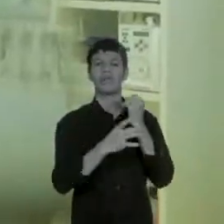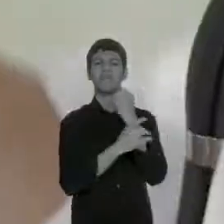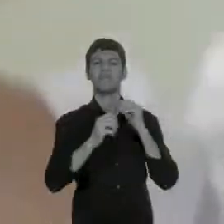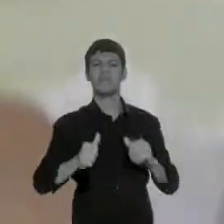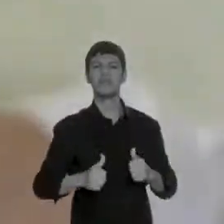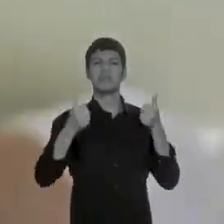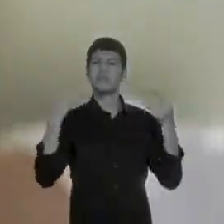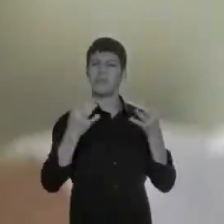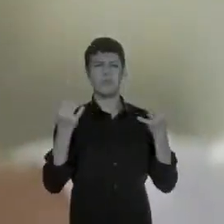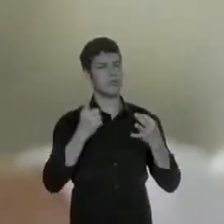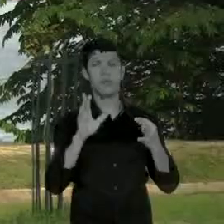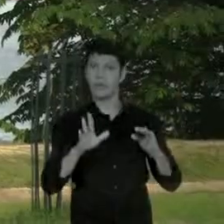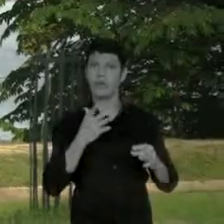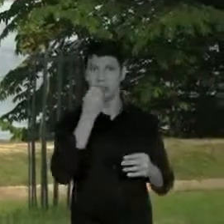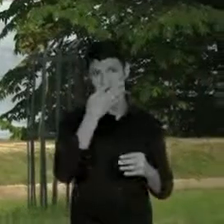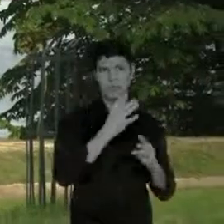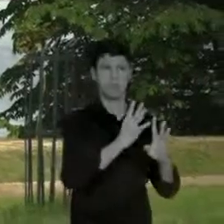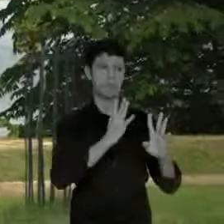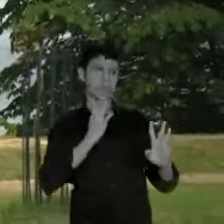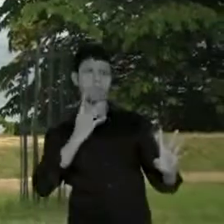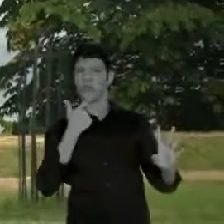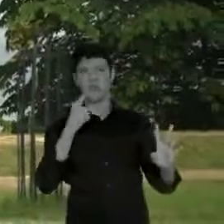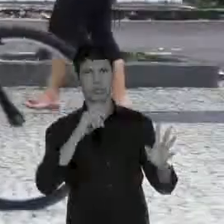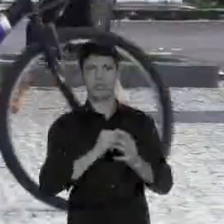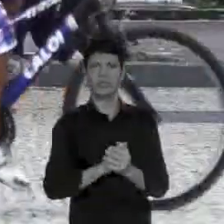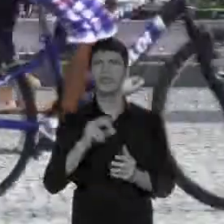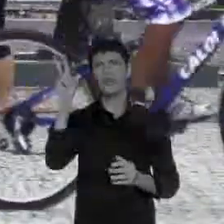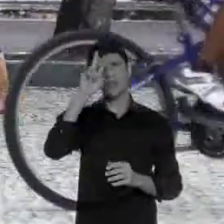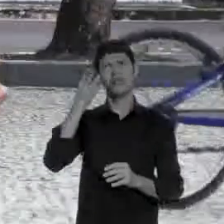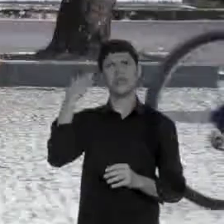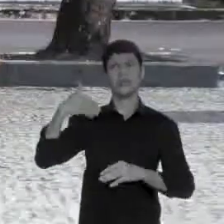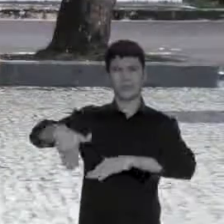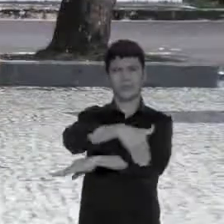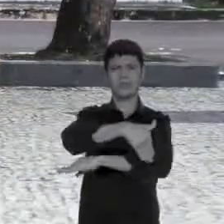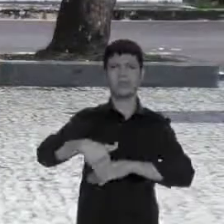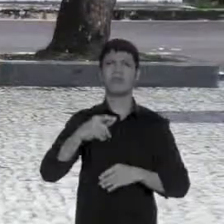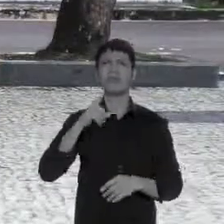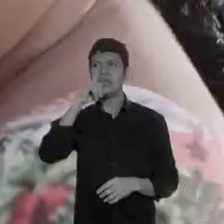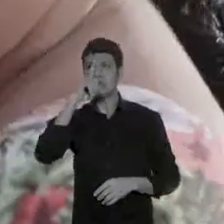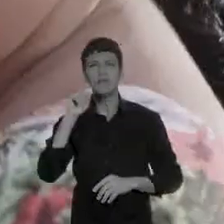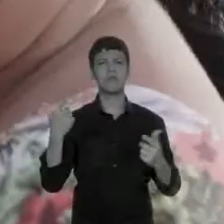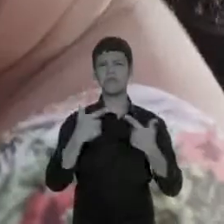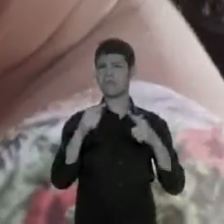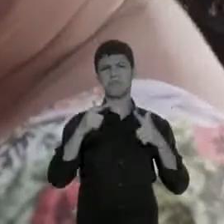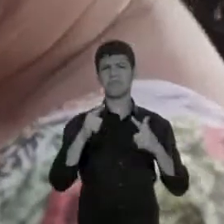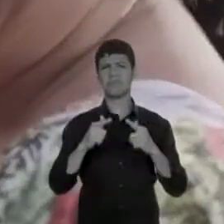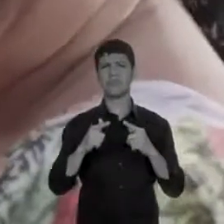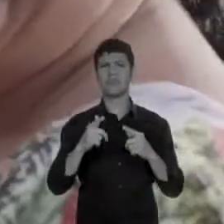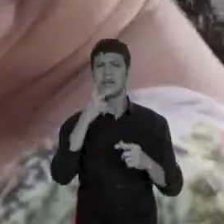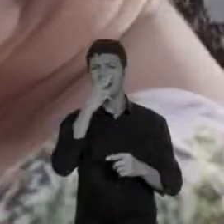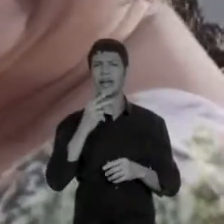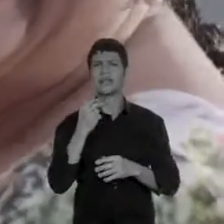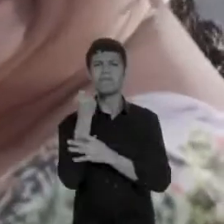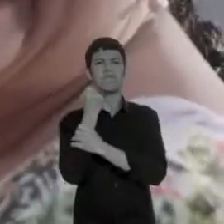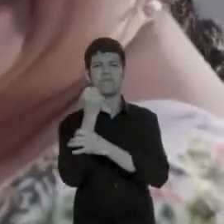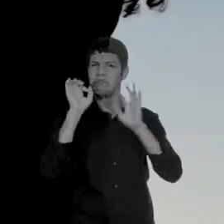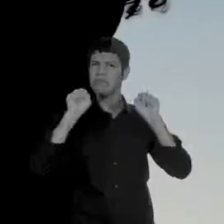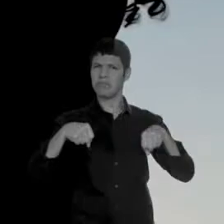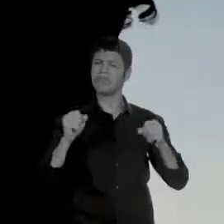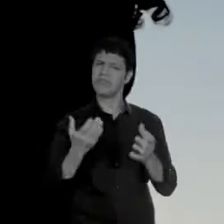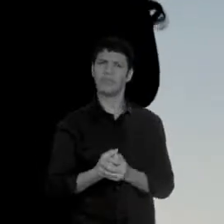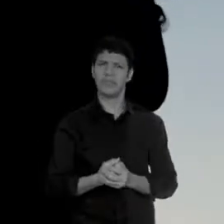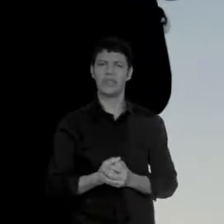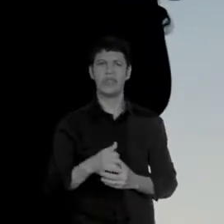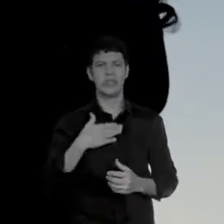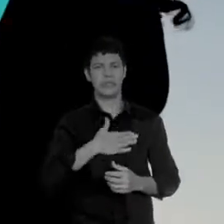tratado com muito respeito. E lembro também que as pessoas andavam mais tranquila nas ruas, porque no meu governo não tinha